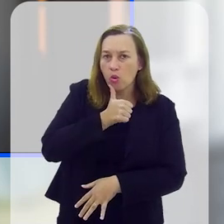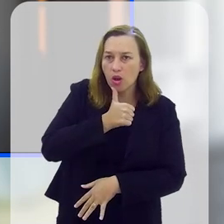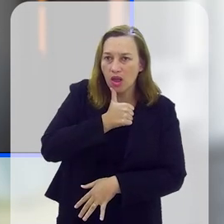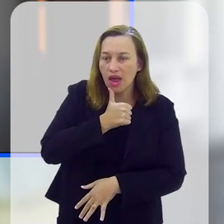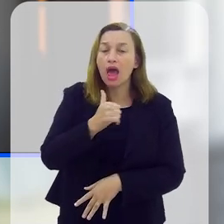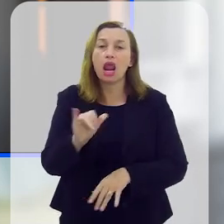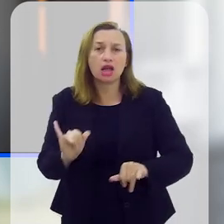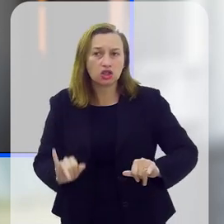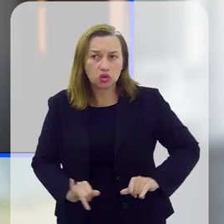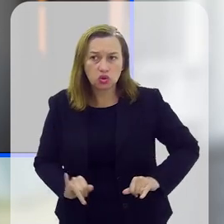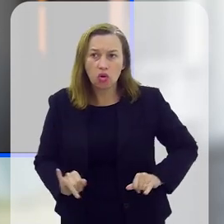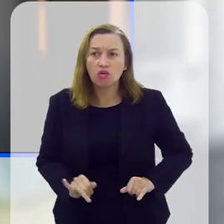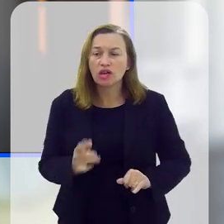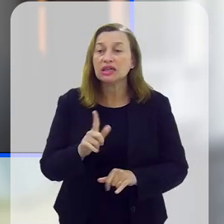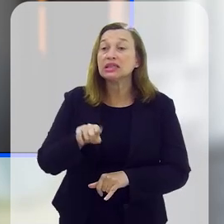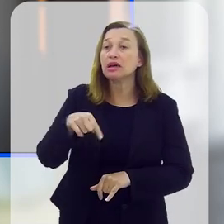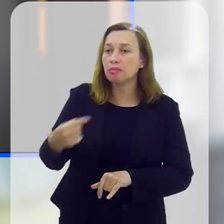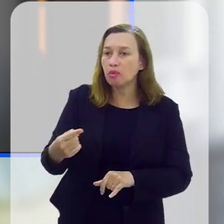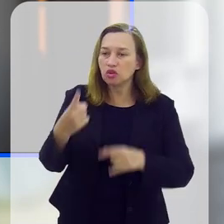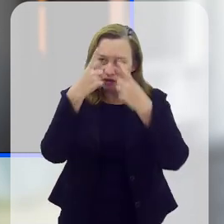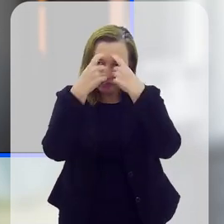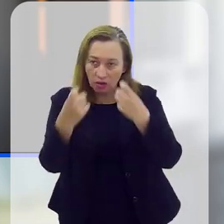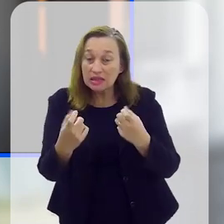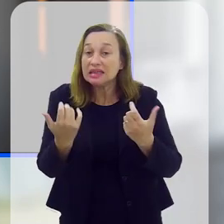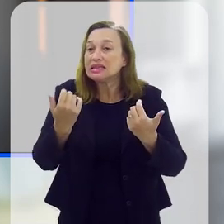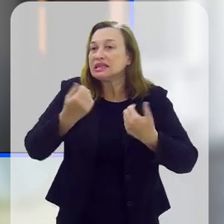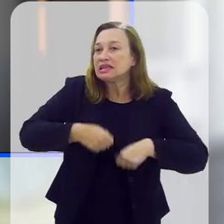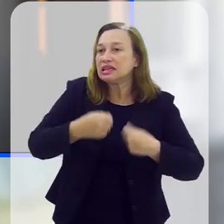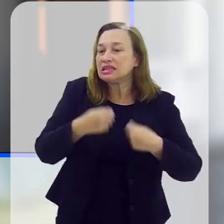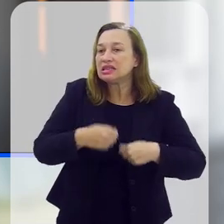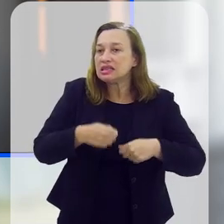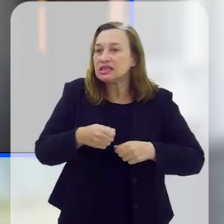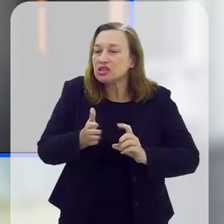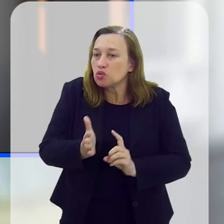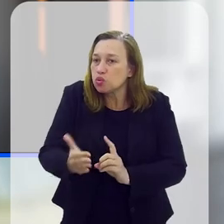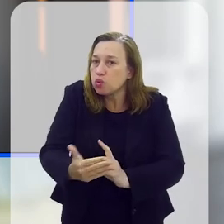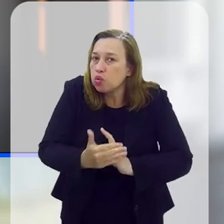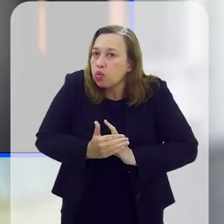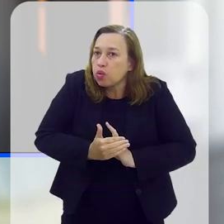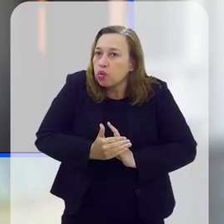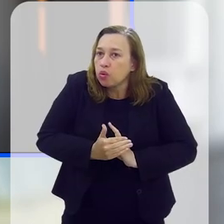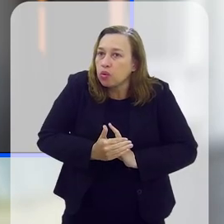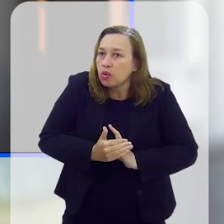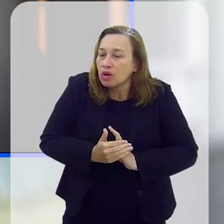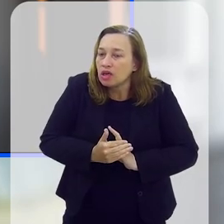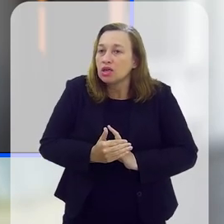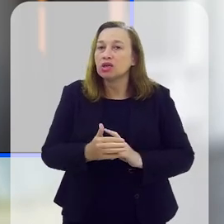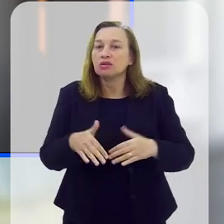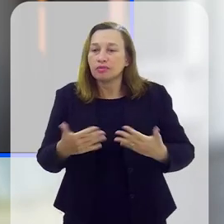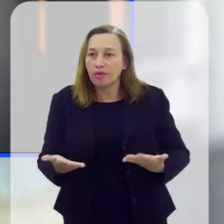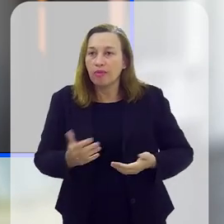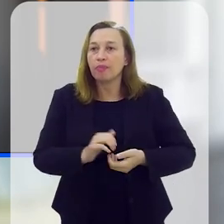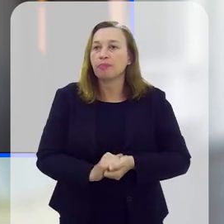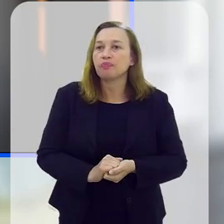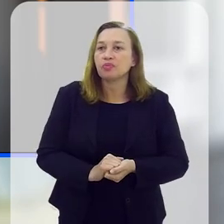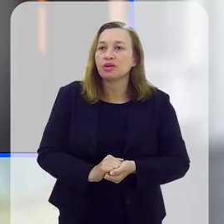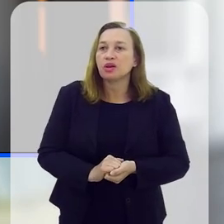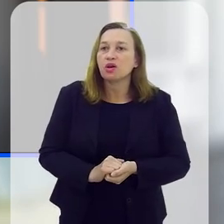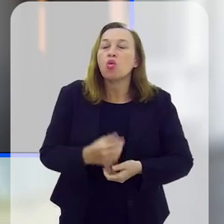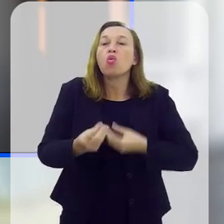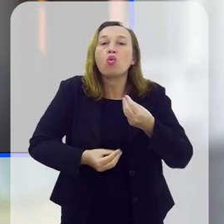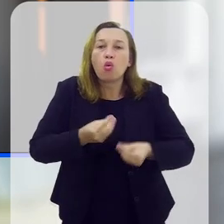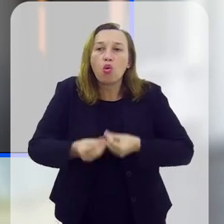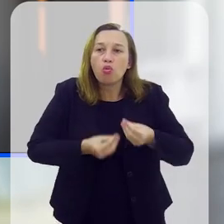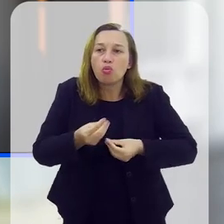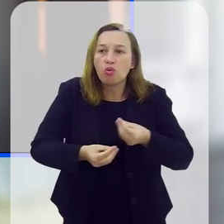sofre muito depois dessa violência e necessita de um acolhimento, um atendimento especial. Como é que é feito esse